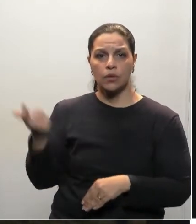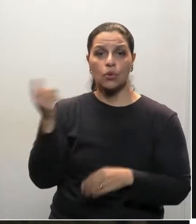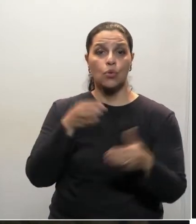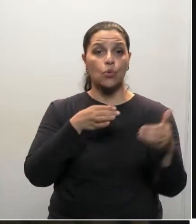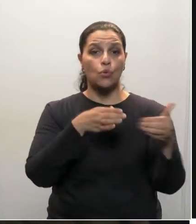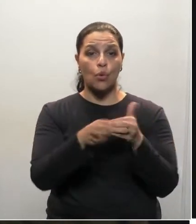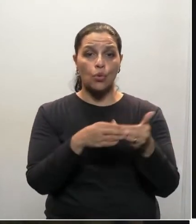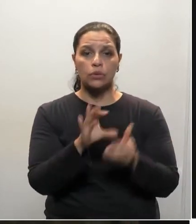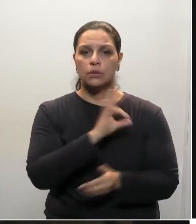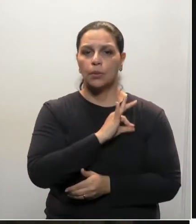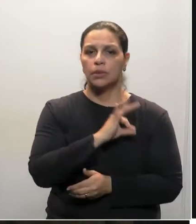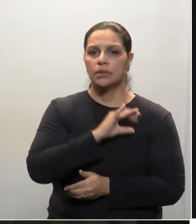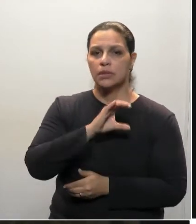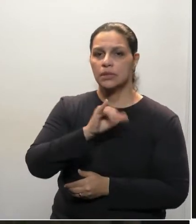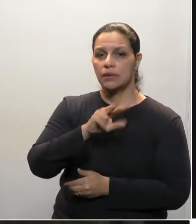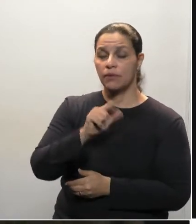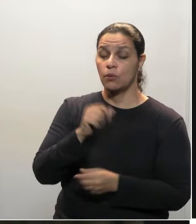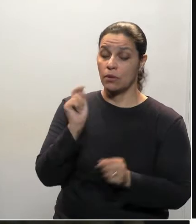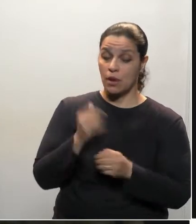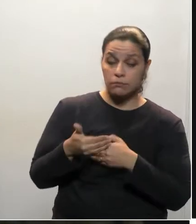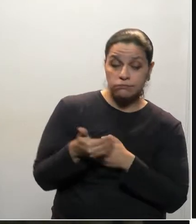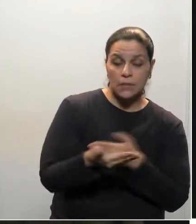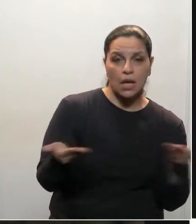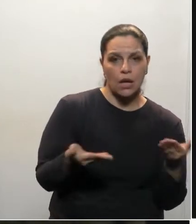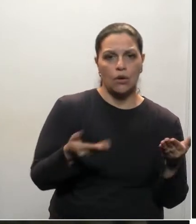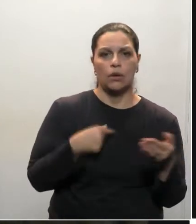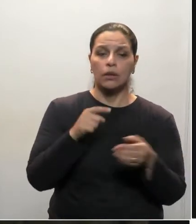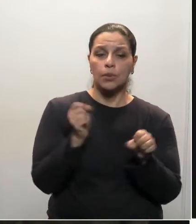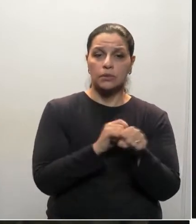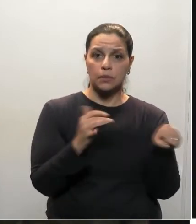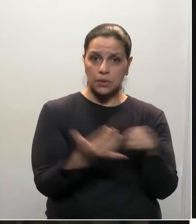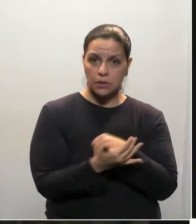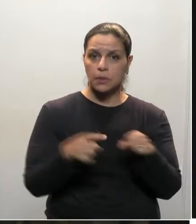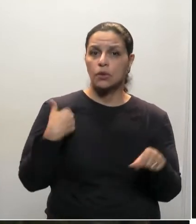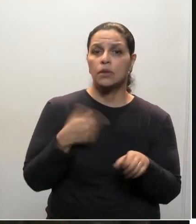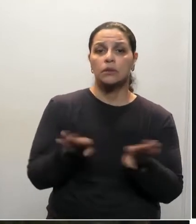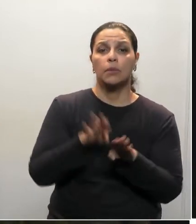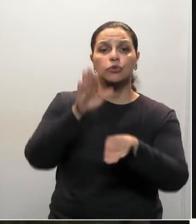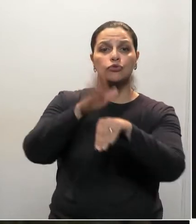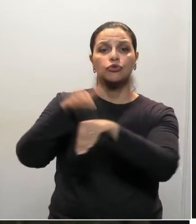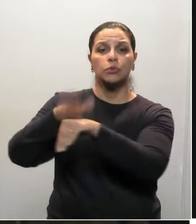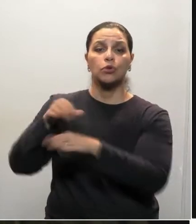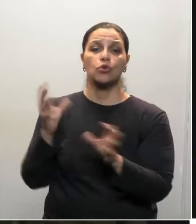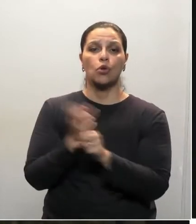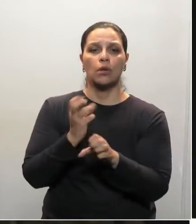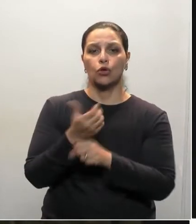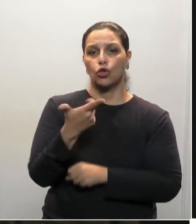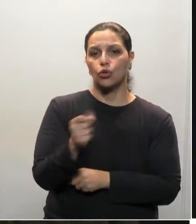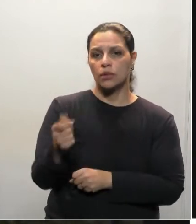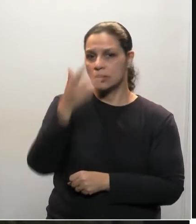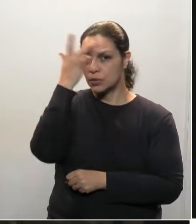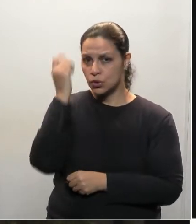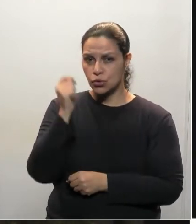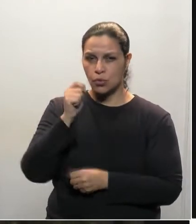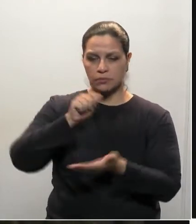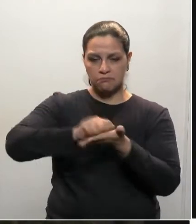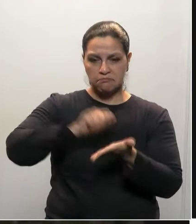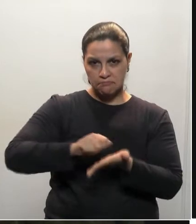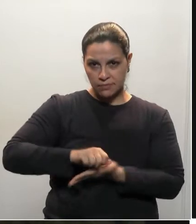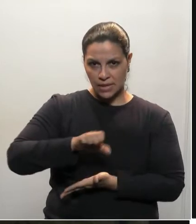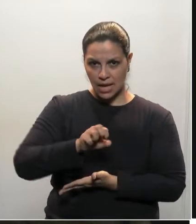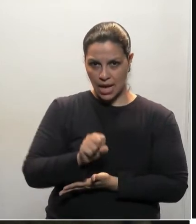concurso da Polícia Civil na medida do possível devido à pandemia e a nomeação de 200 escrivães que estão aguardando